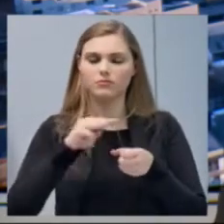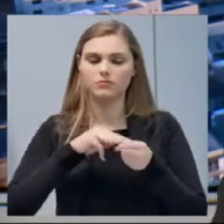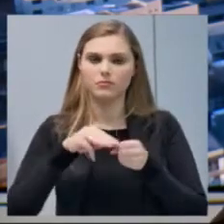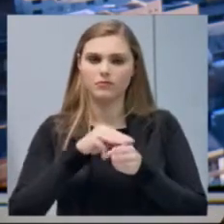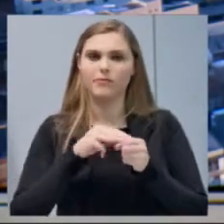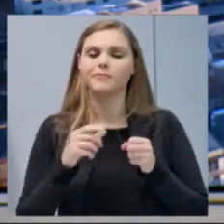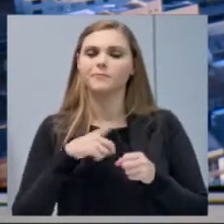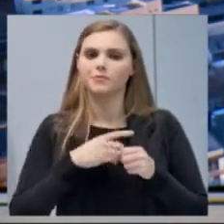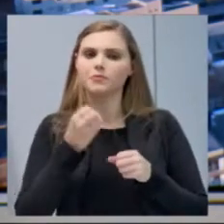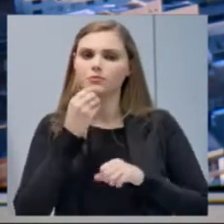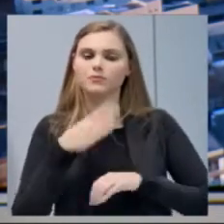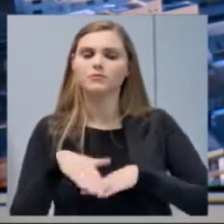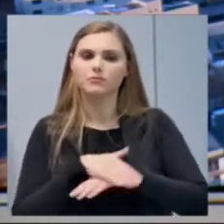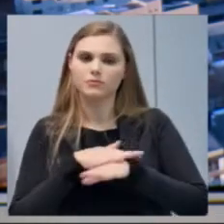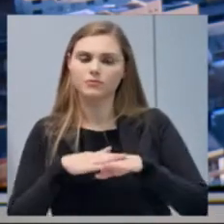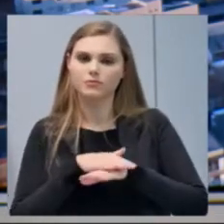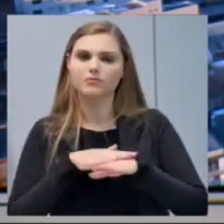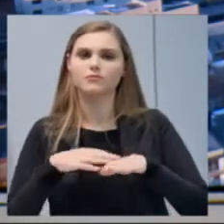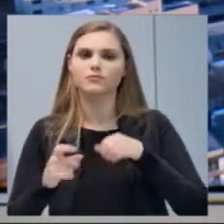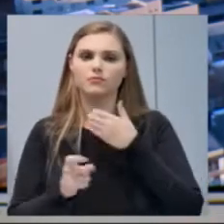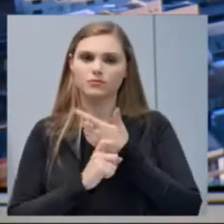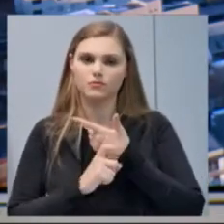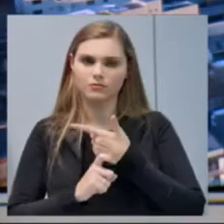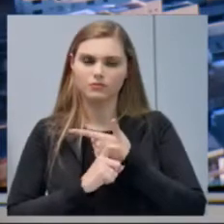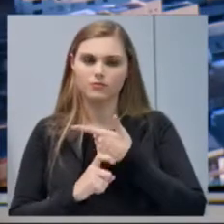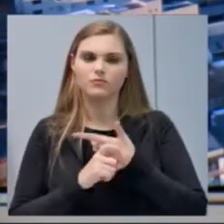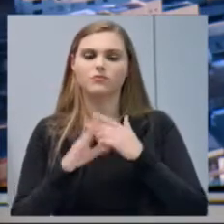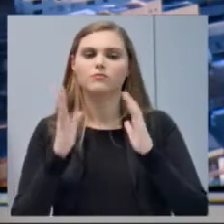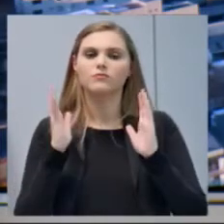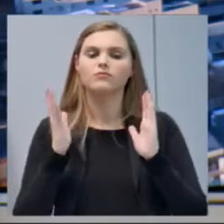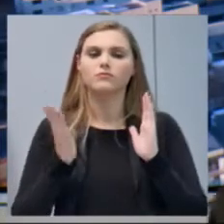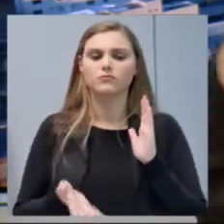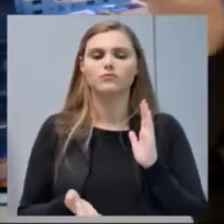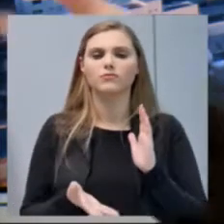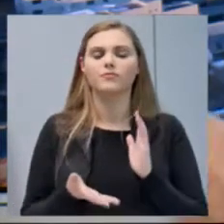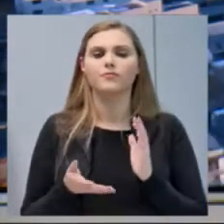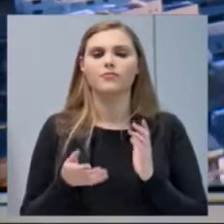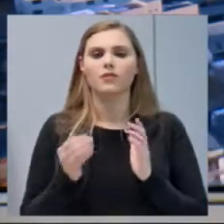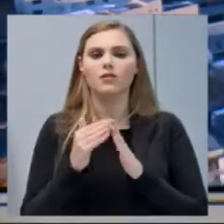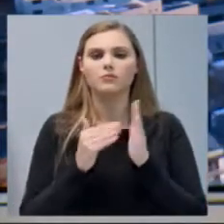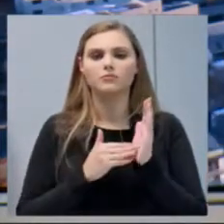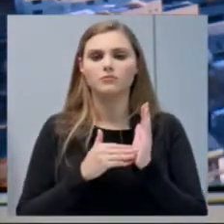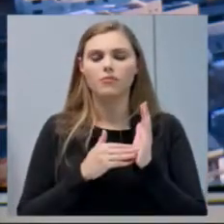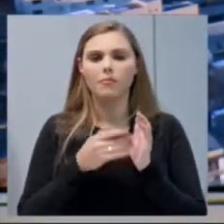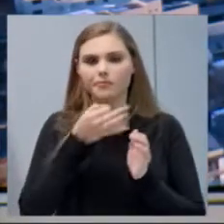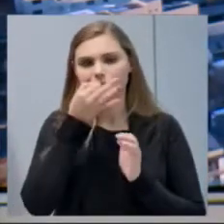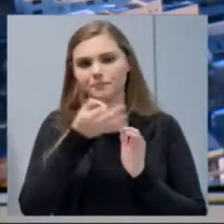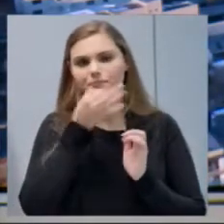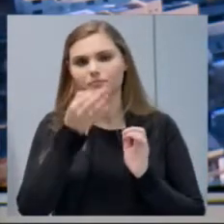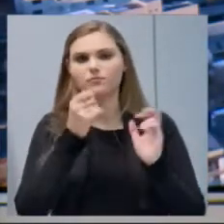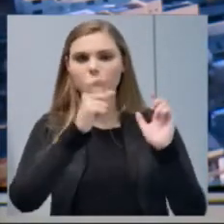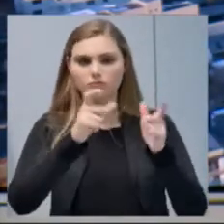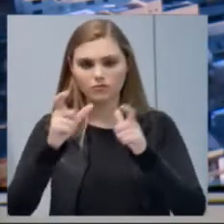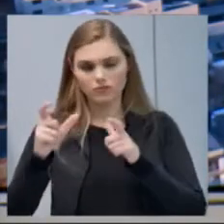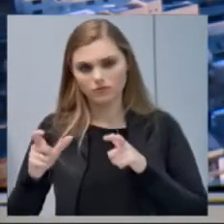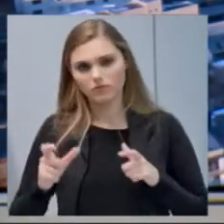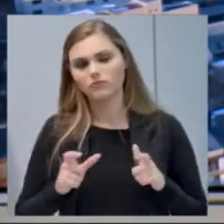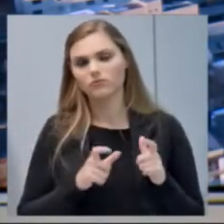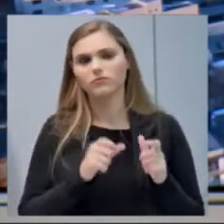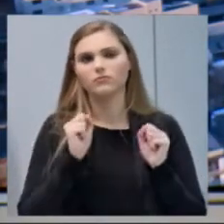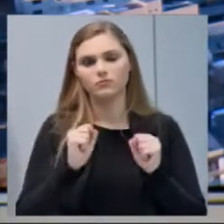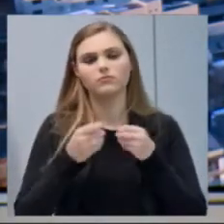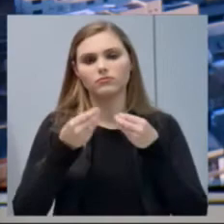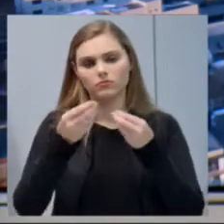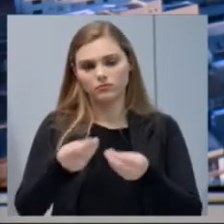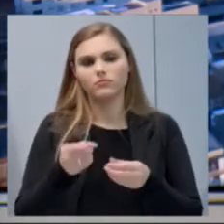conversa também com o Executivo e já de antemão, inclusive, foi sugerido alguns locais e também o